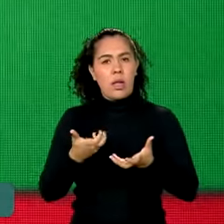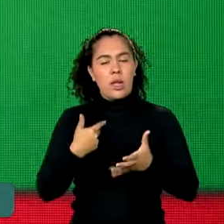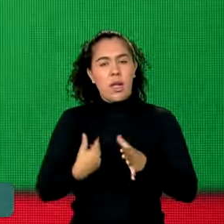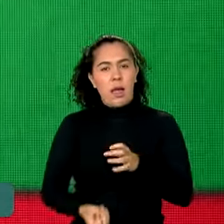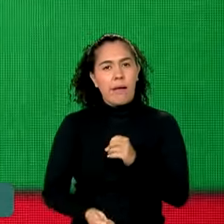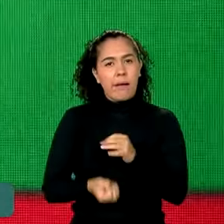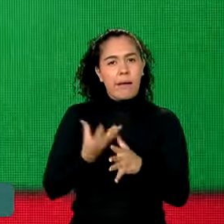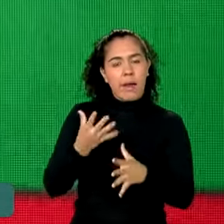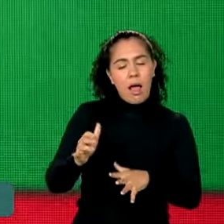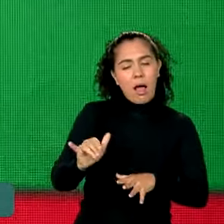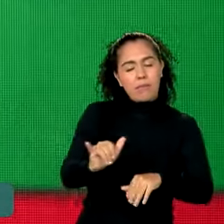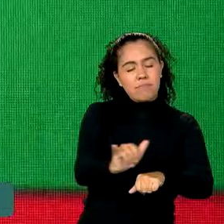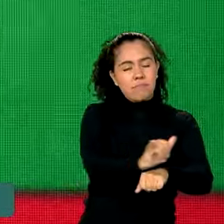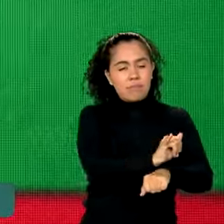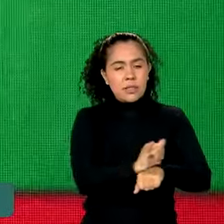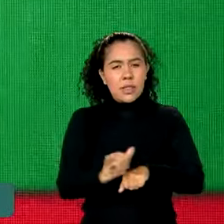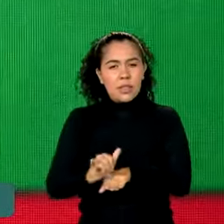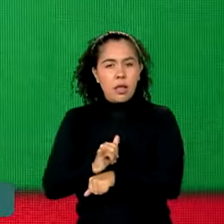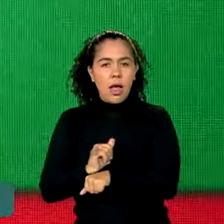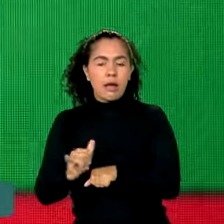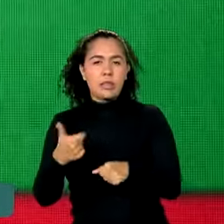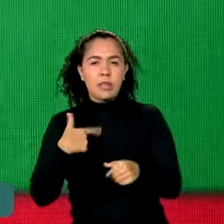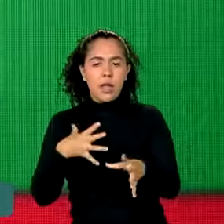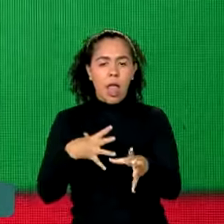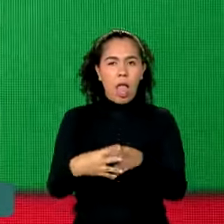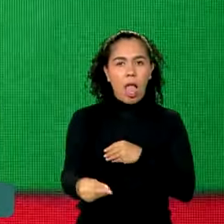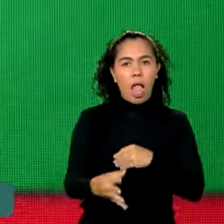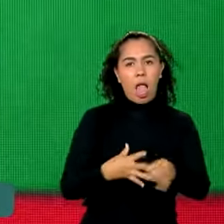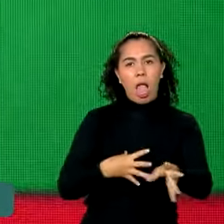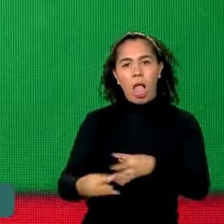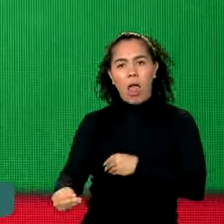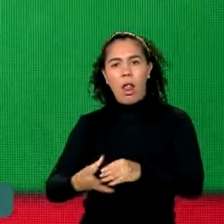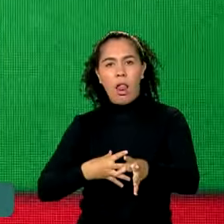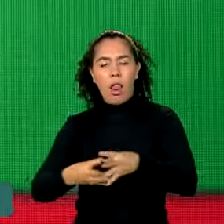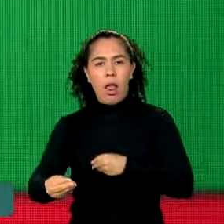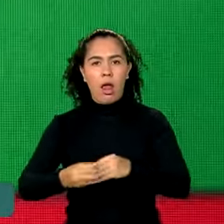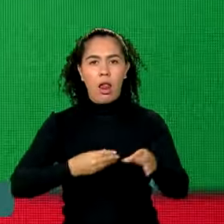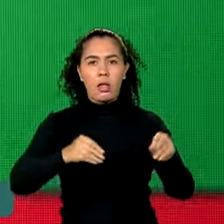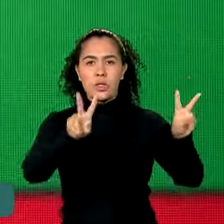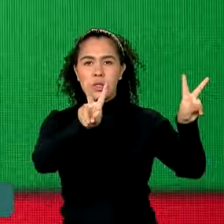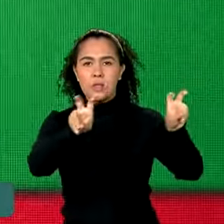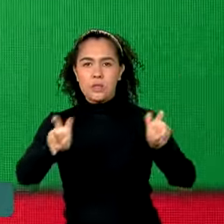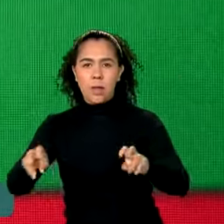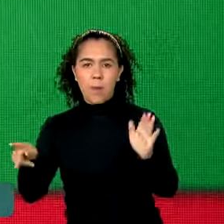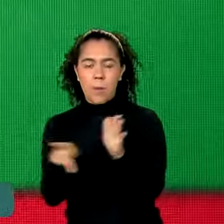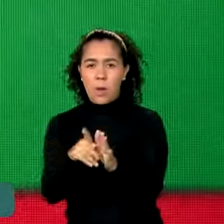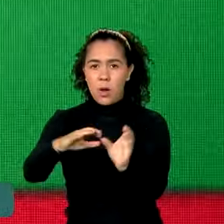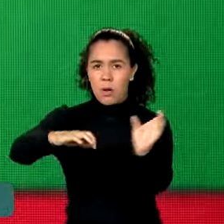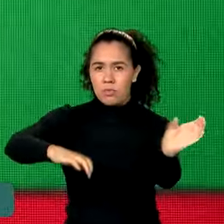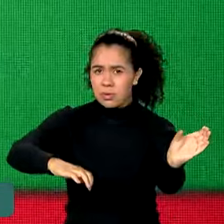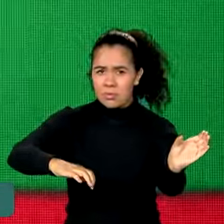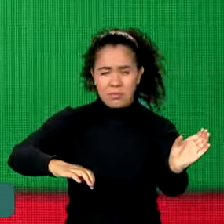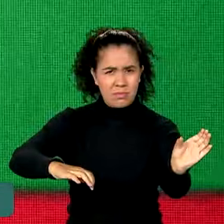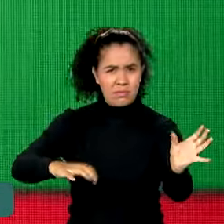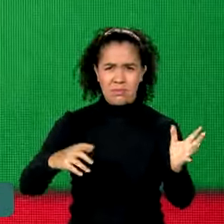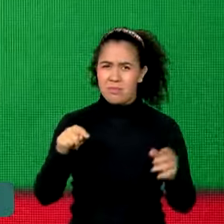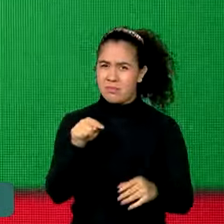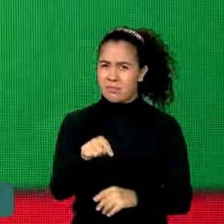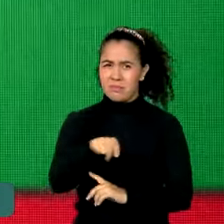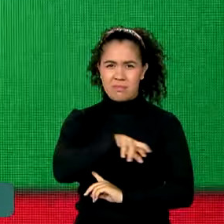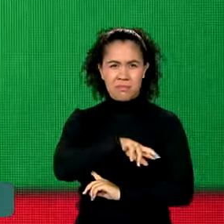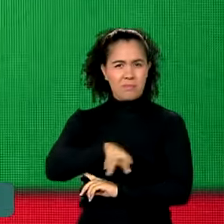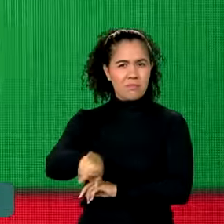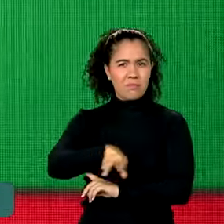mecanismo e fugir do debate do Congresso Nacional, o que era uma insanidade,